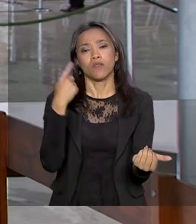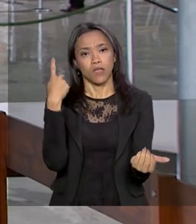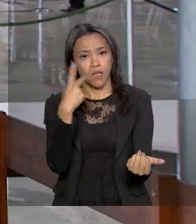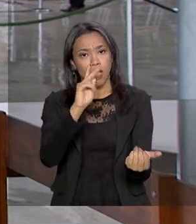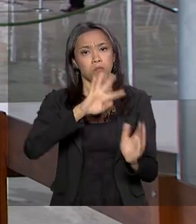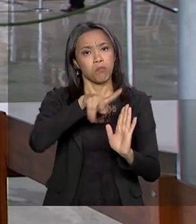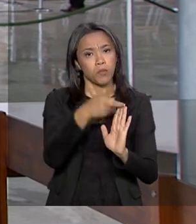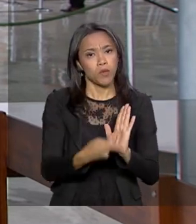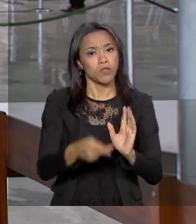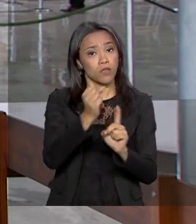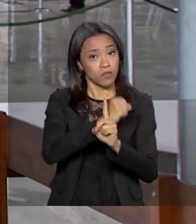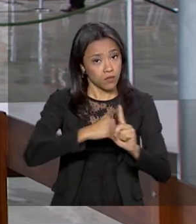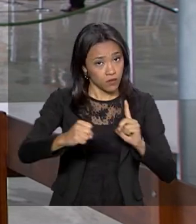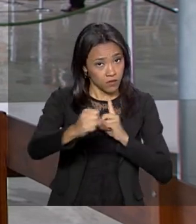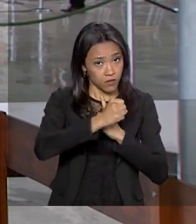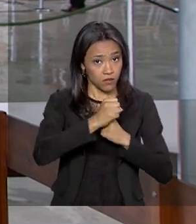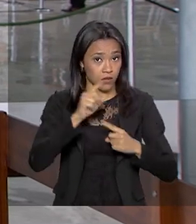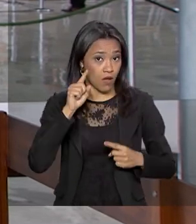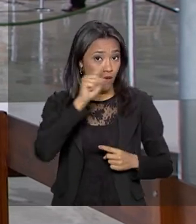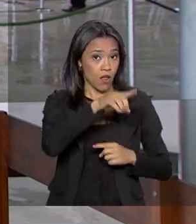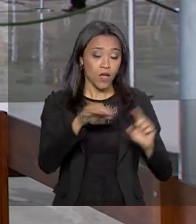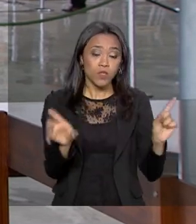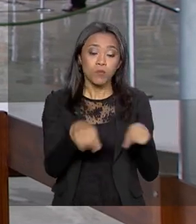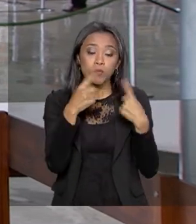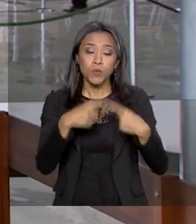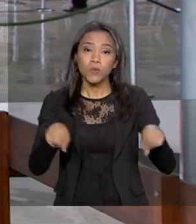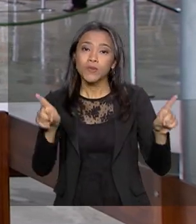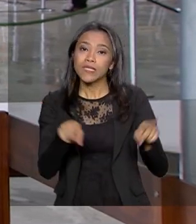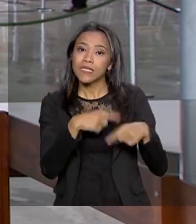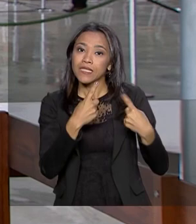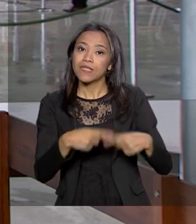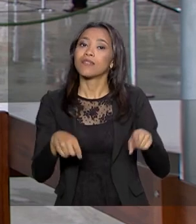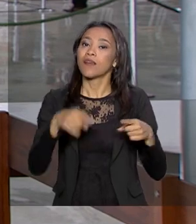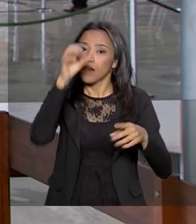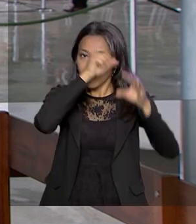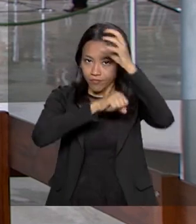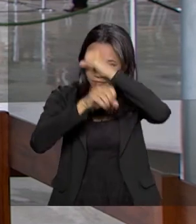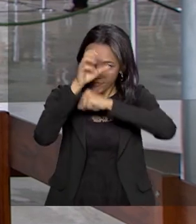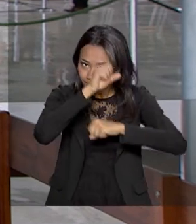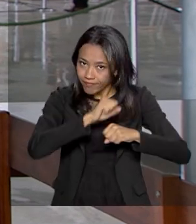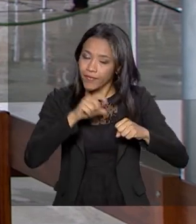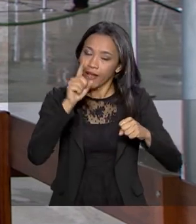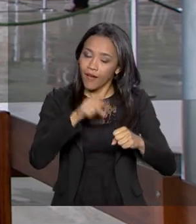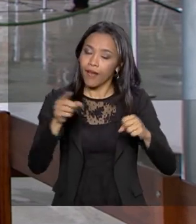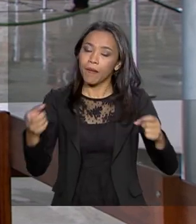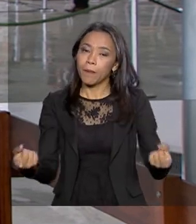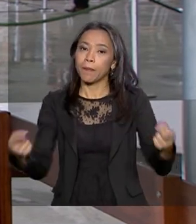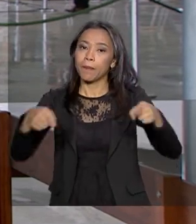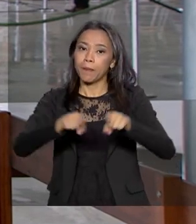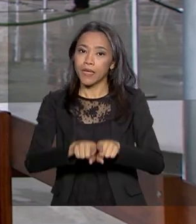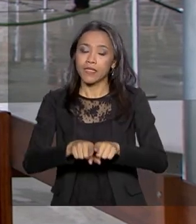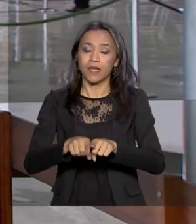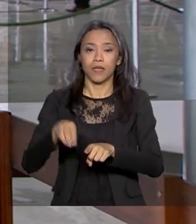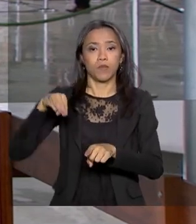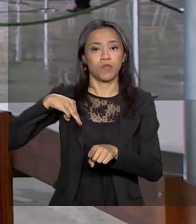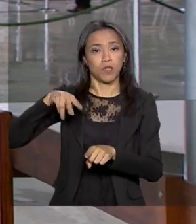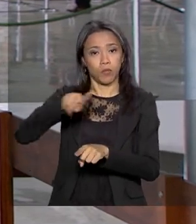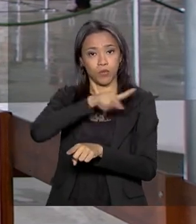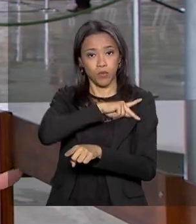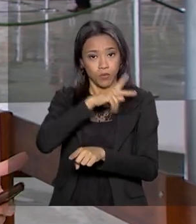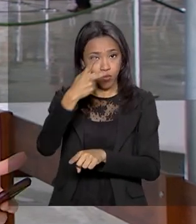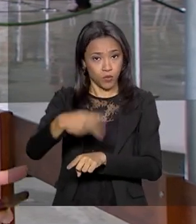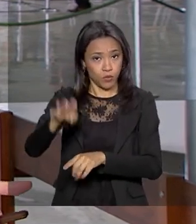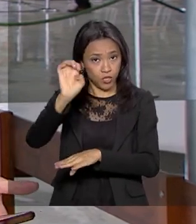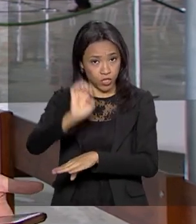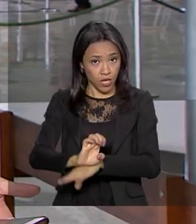que fazem parte desse projeto Musicalizando Pessoas com Amor e Carinho. É uma parceria entre o Ministério Público do Estado e o